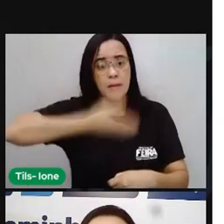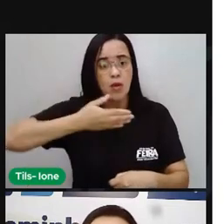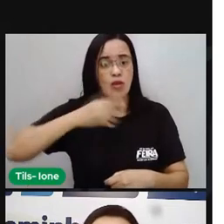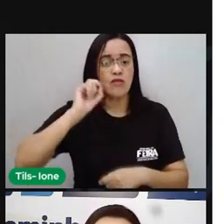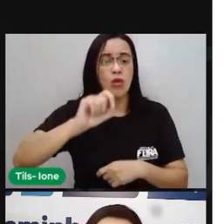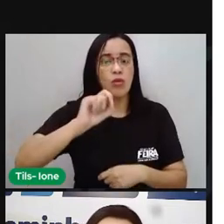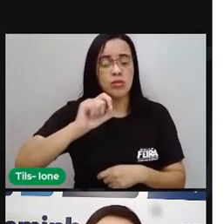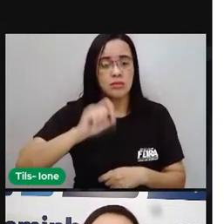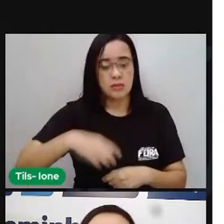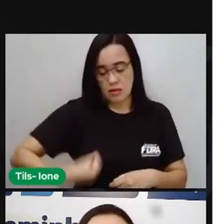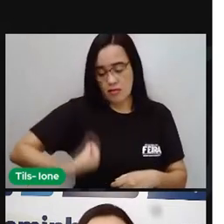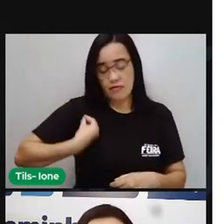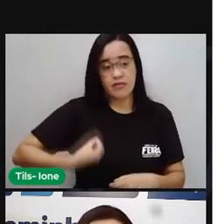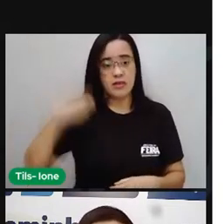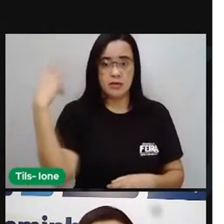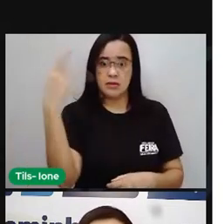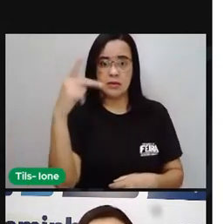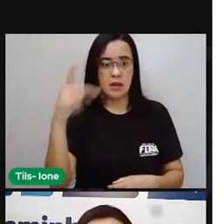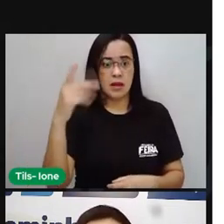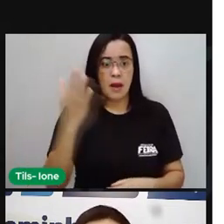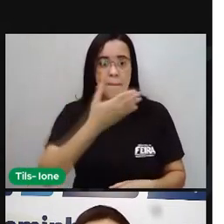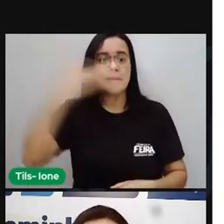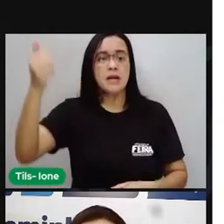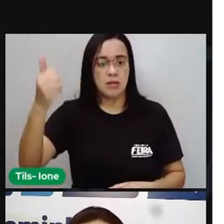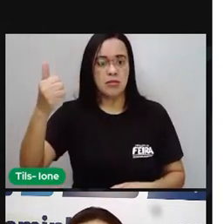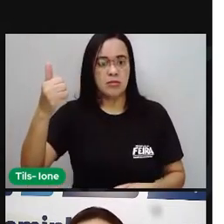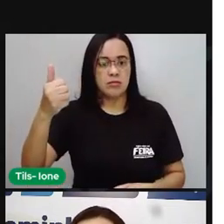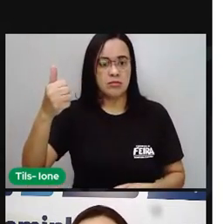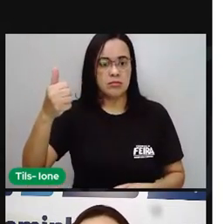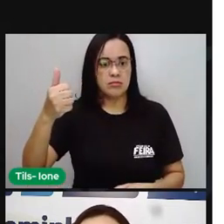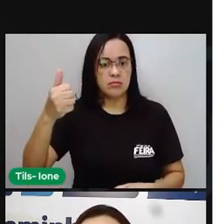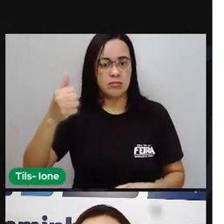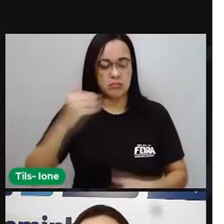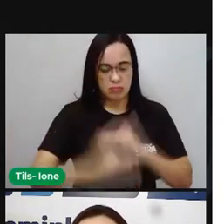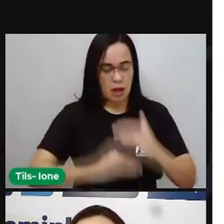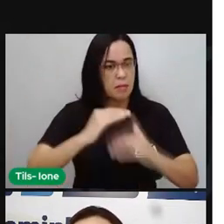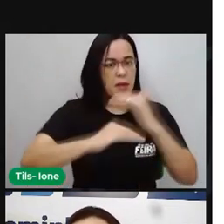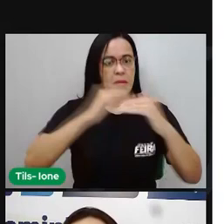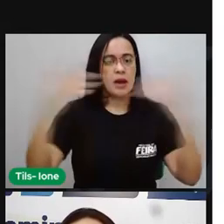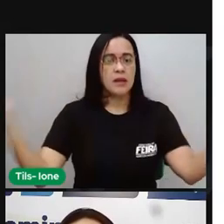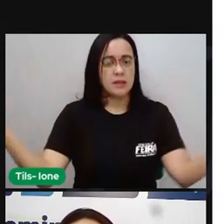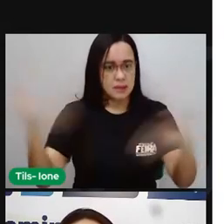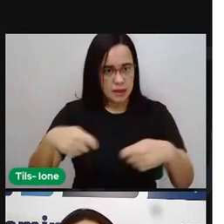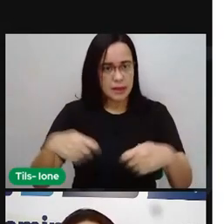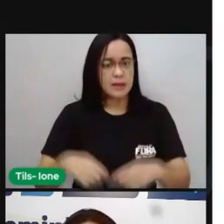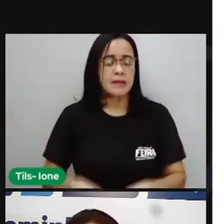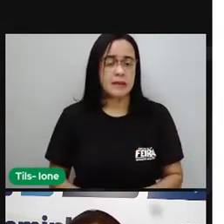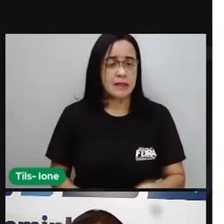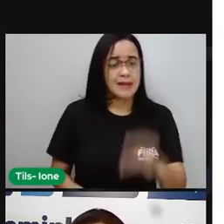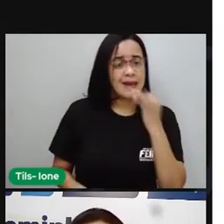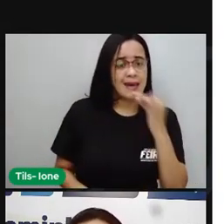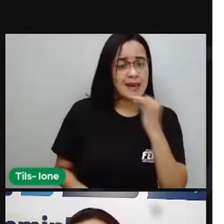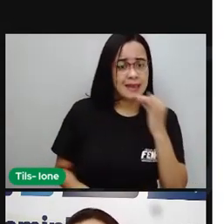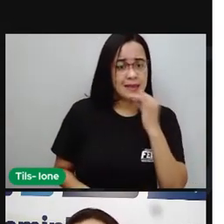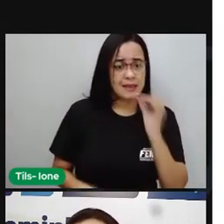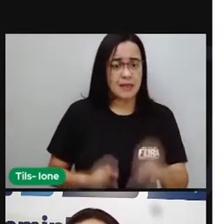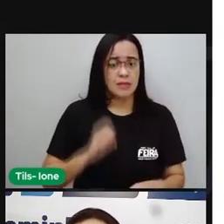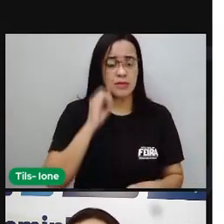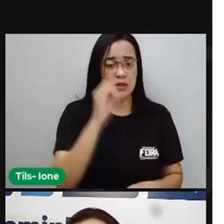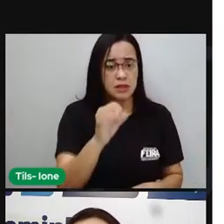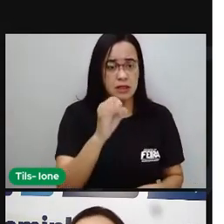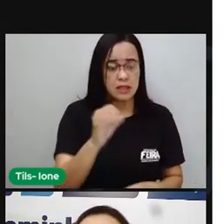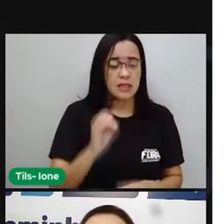melhorar a sua vida no dia a dia, no seu cotidiano. Então, por exemplo, meia entrada em eventos culturais,